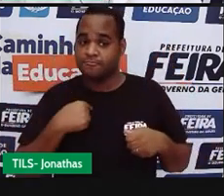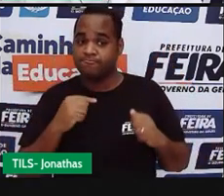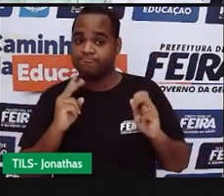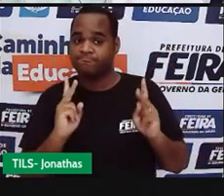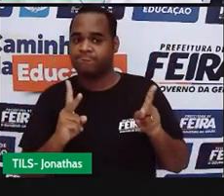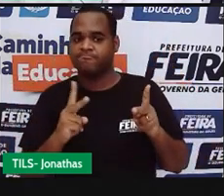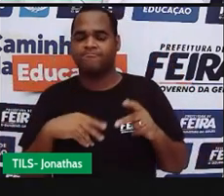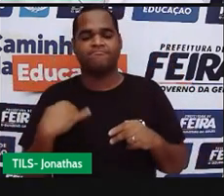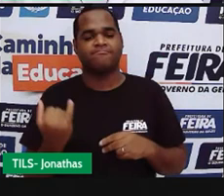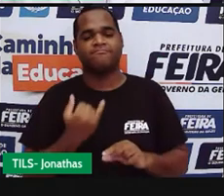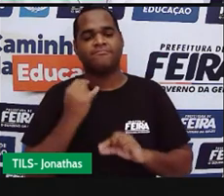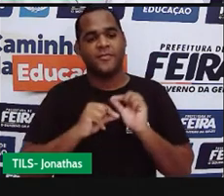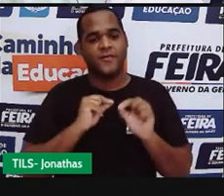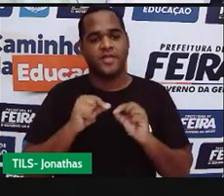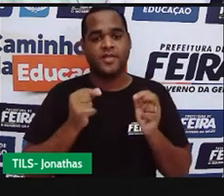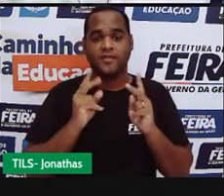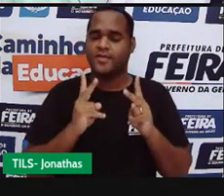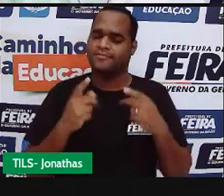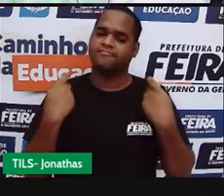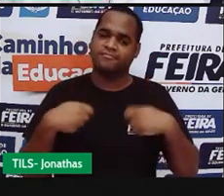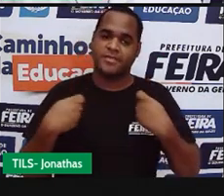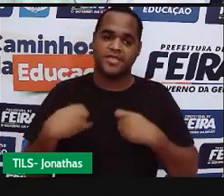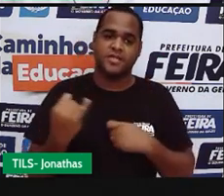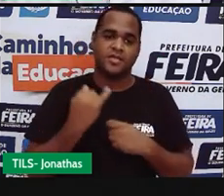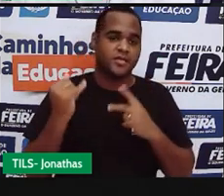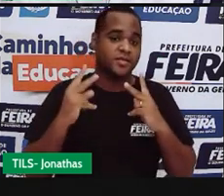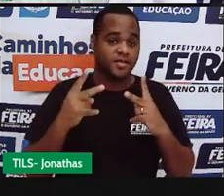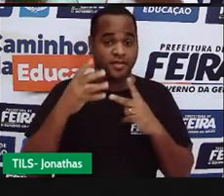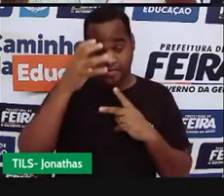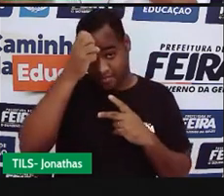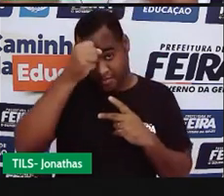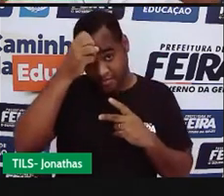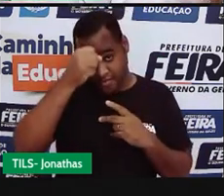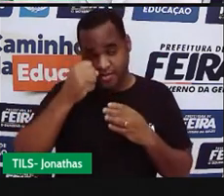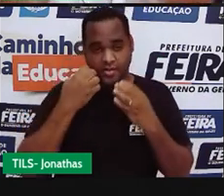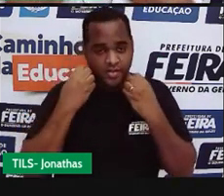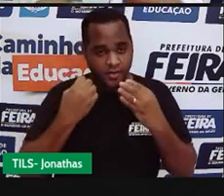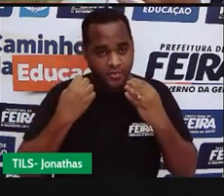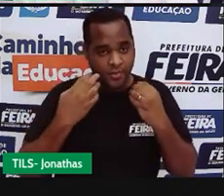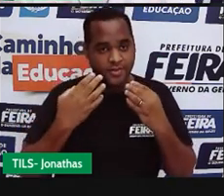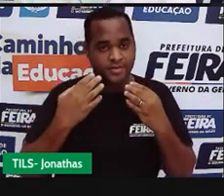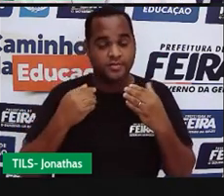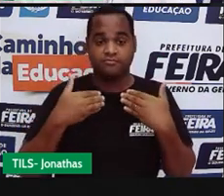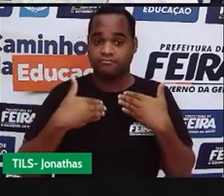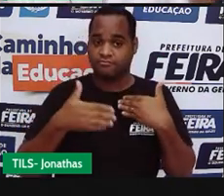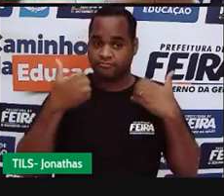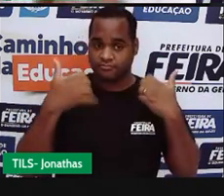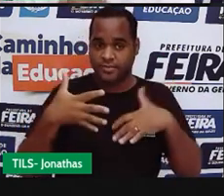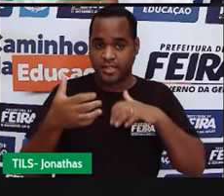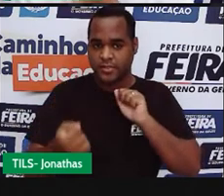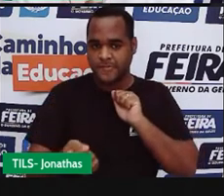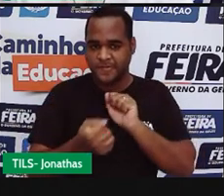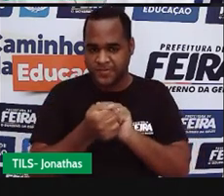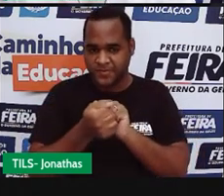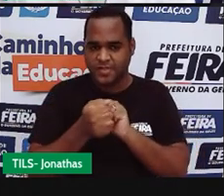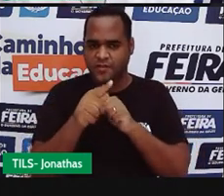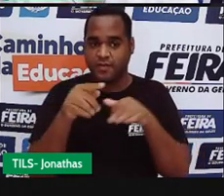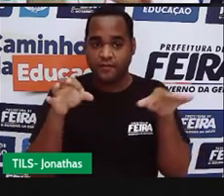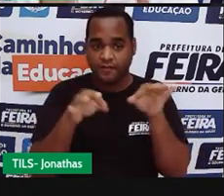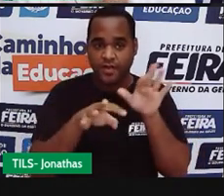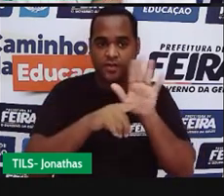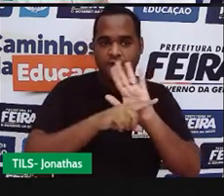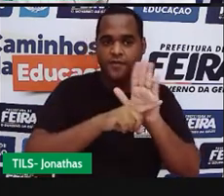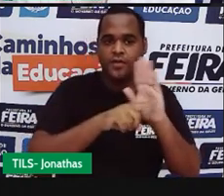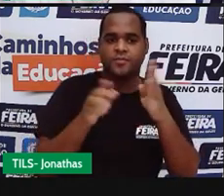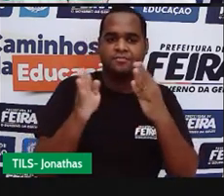proponho que você continue aprendendo fora desse nosso momento juntos. Terminou esse vídeo?